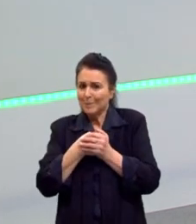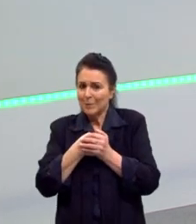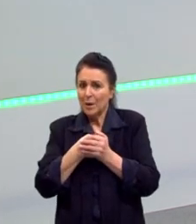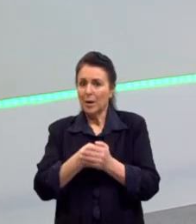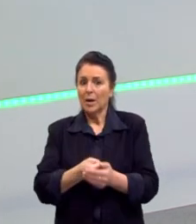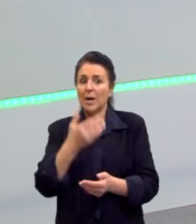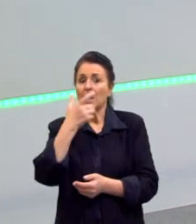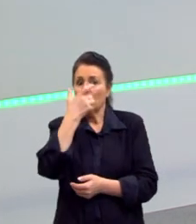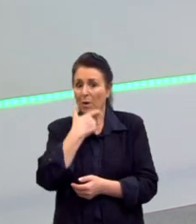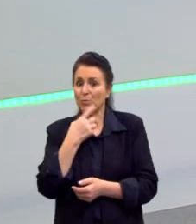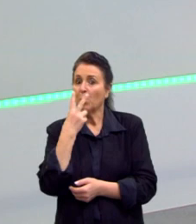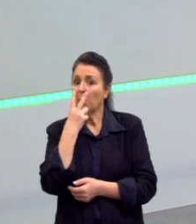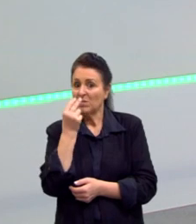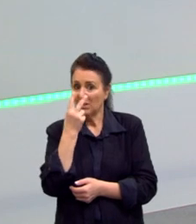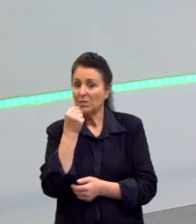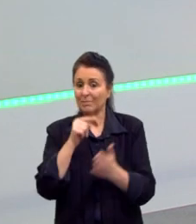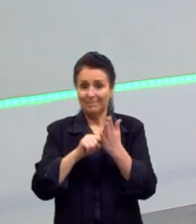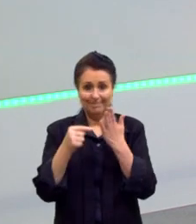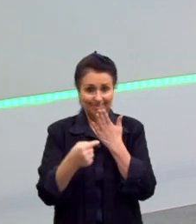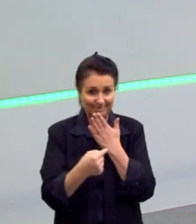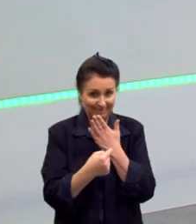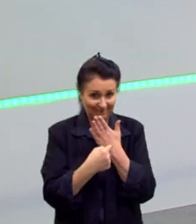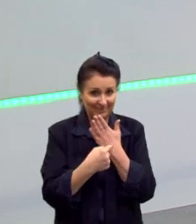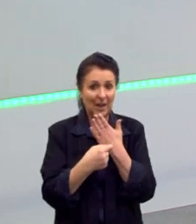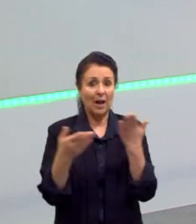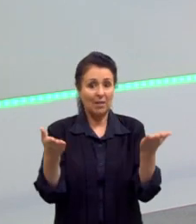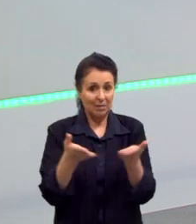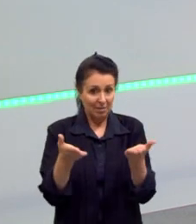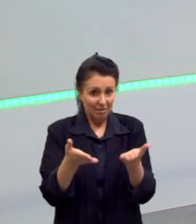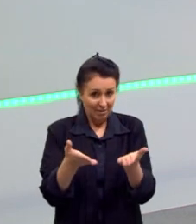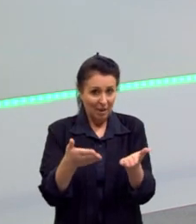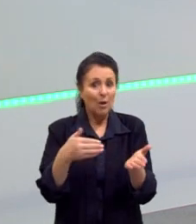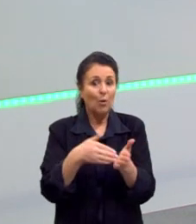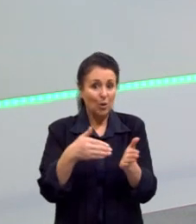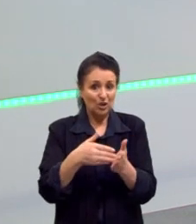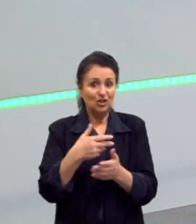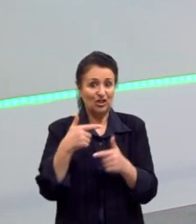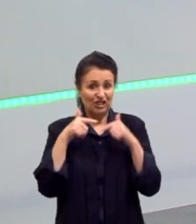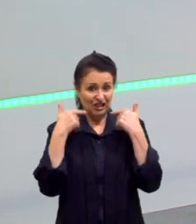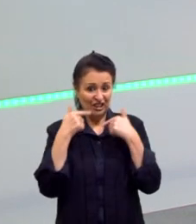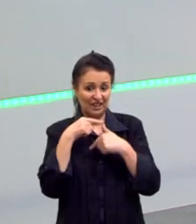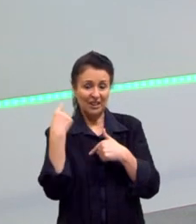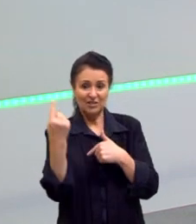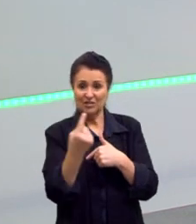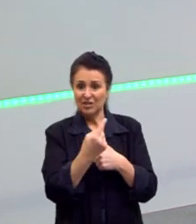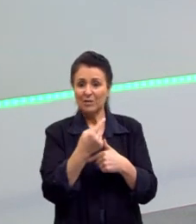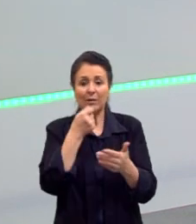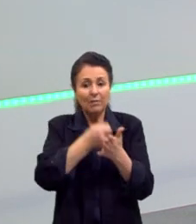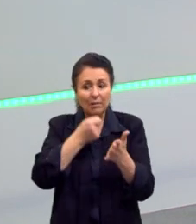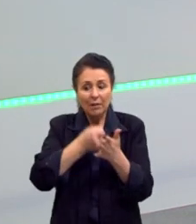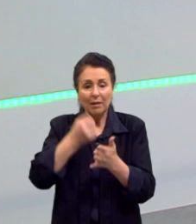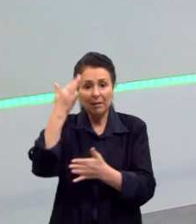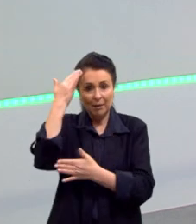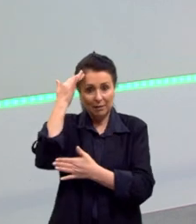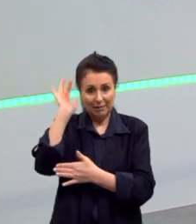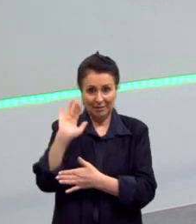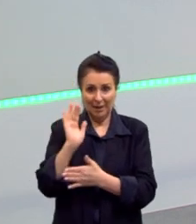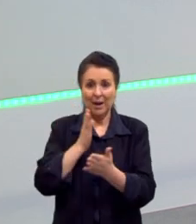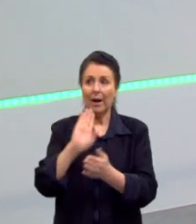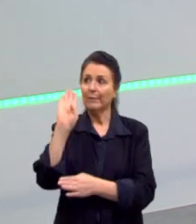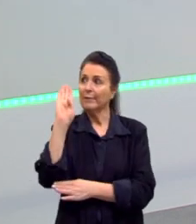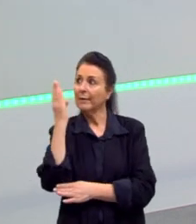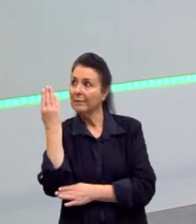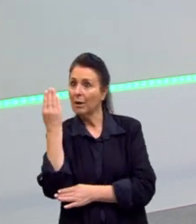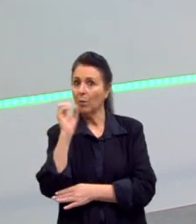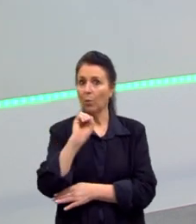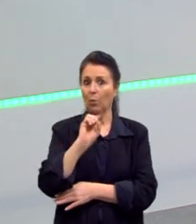Porque tem a questão do Bentinho e da Capitu. Se traiu ou não traiu. Volta e meia, eu vejo pelas redes sociais. Alguma